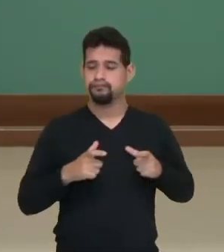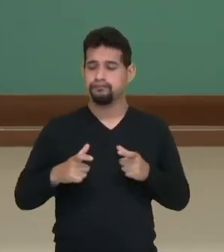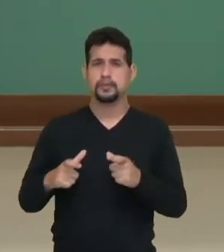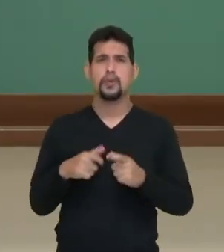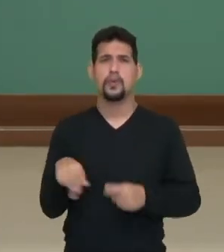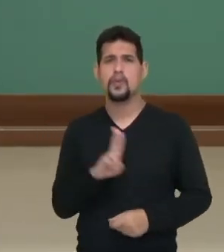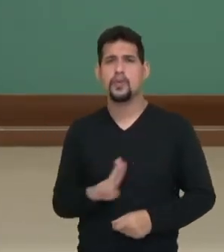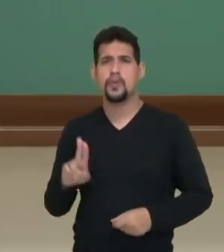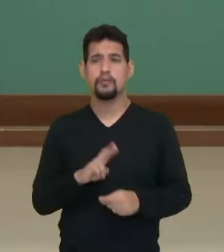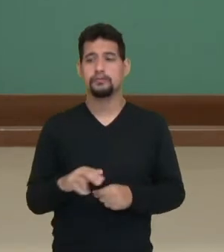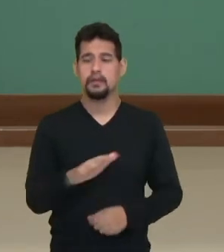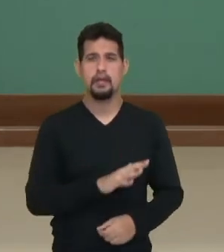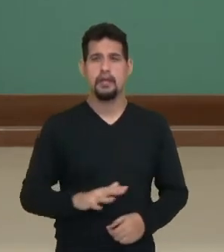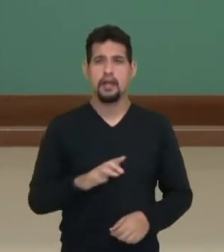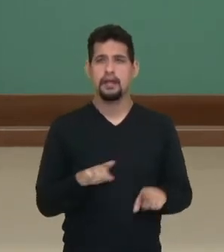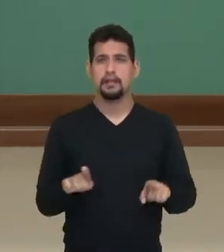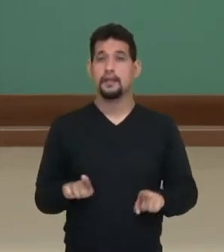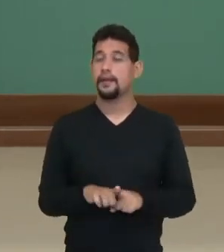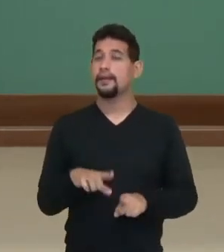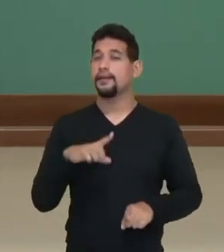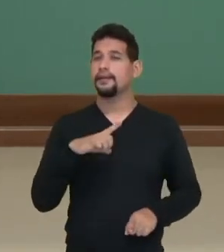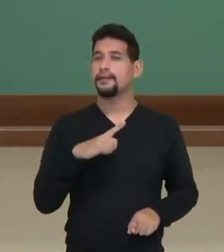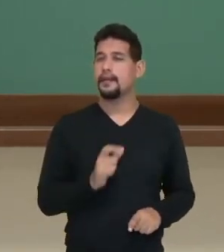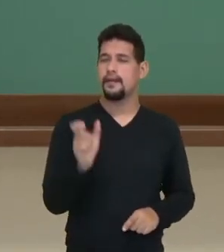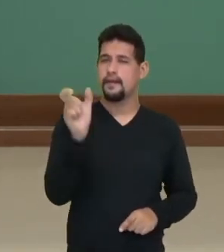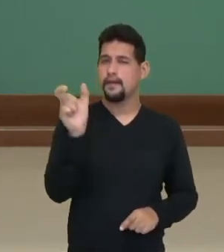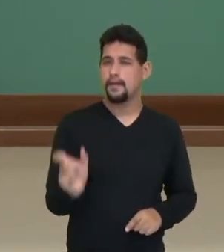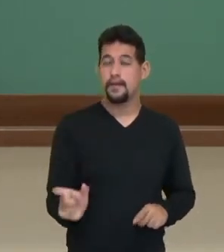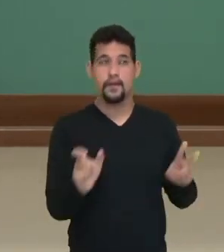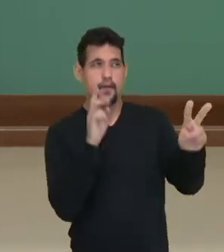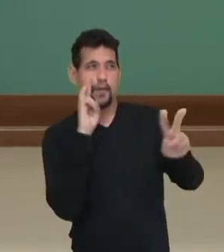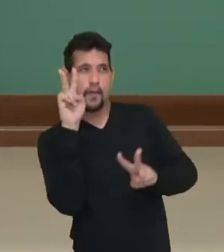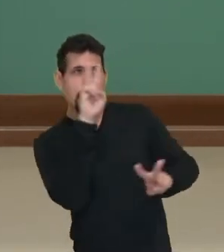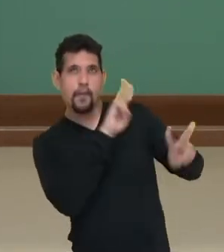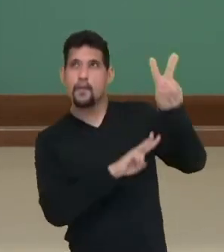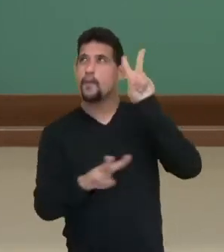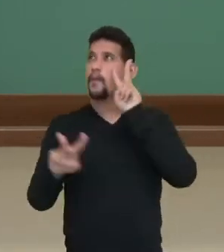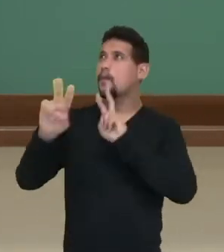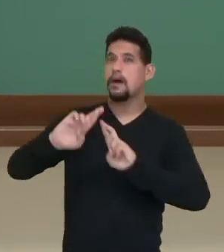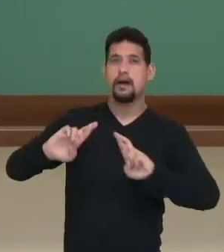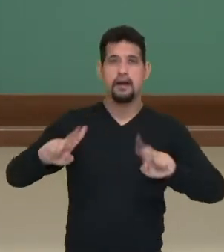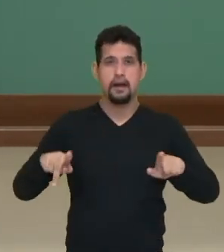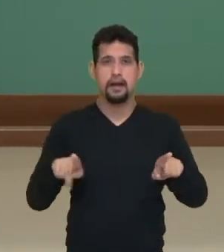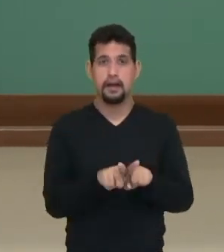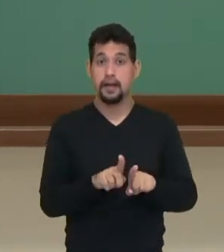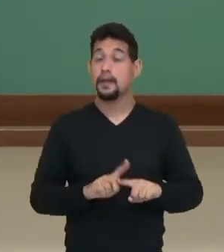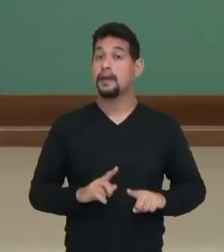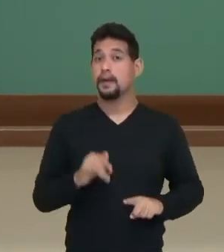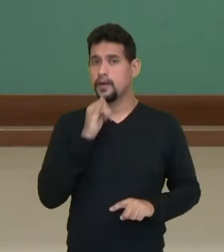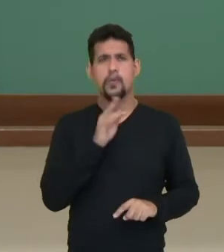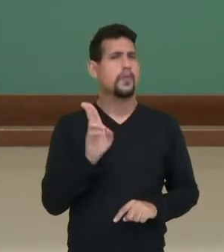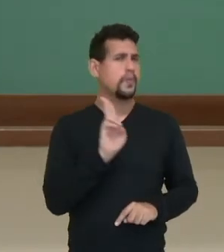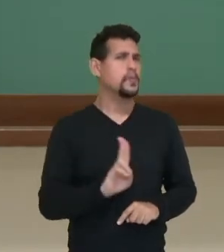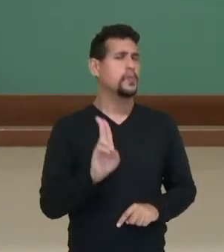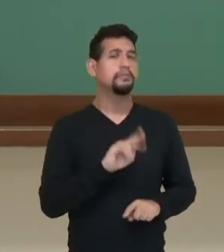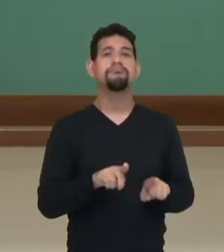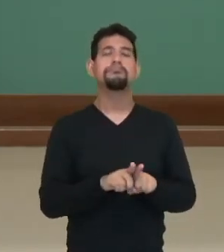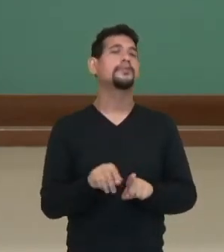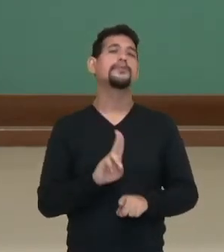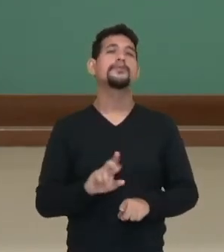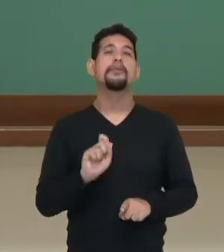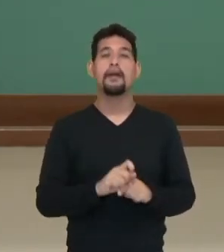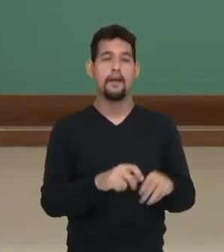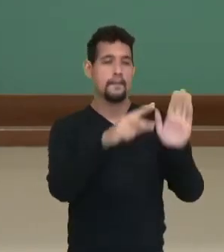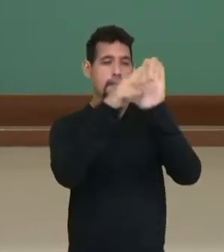ocupando os espaços, dando uma cara, um olhar diferente para o lugar. Ao mesmo tempo que utilitário, também